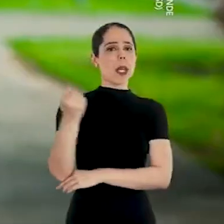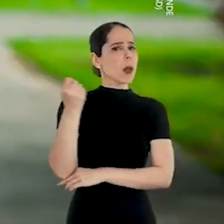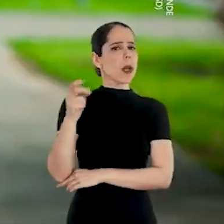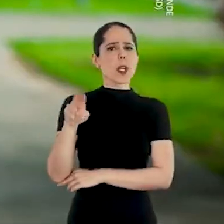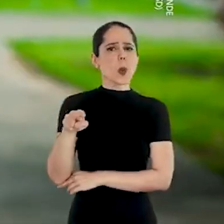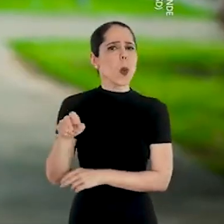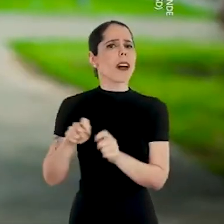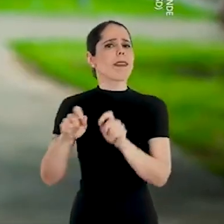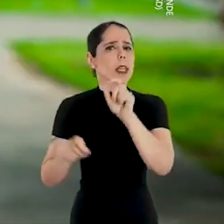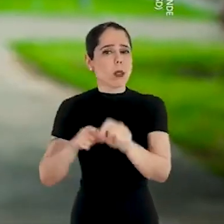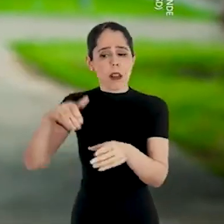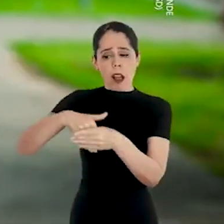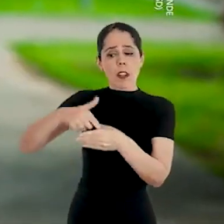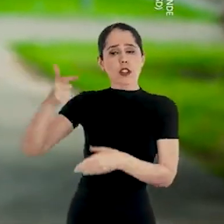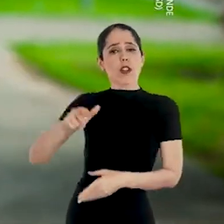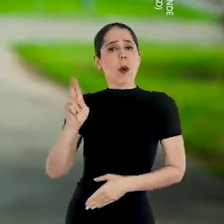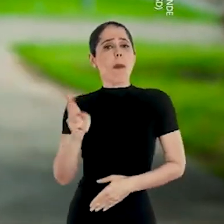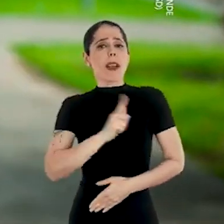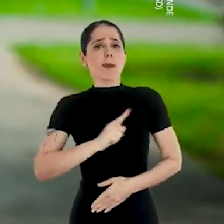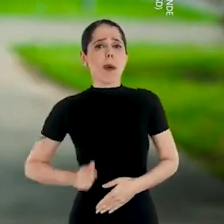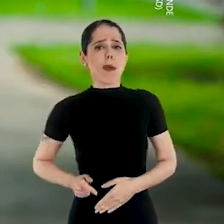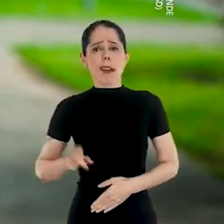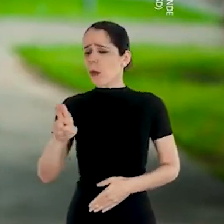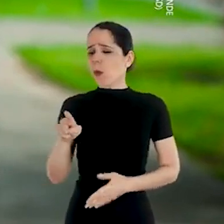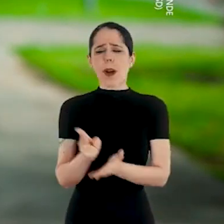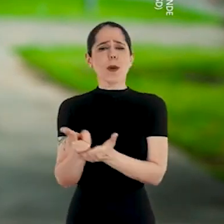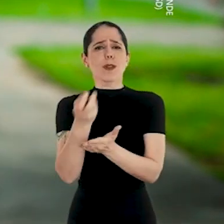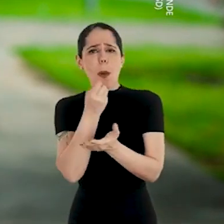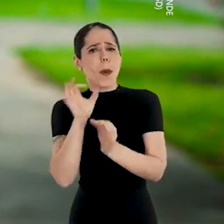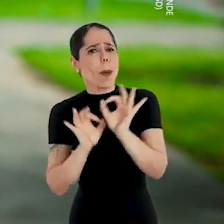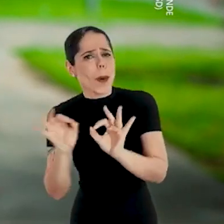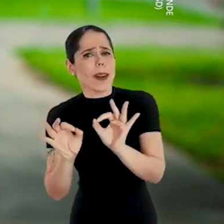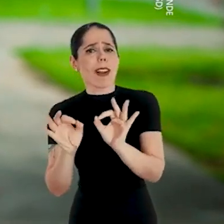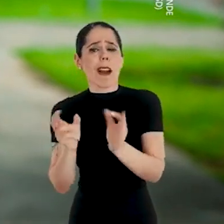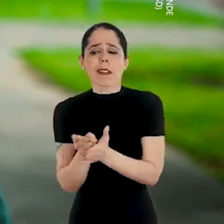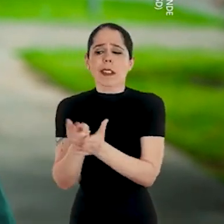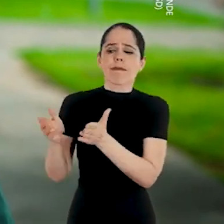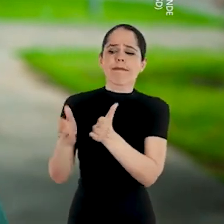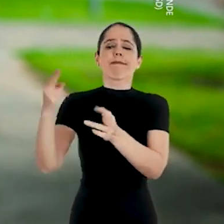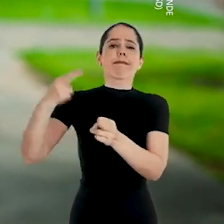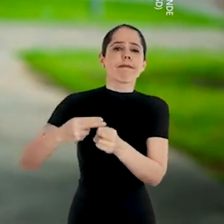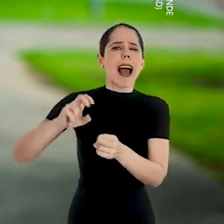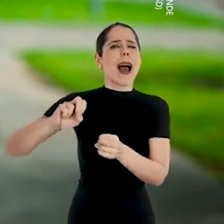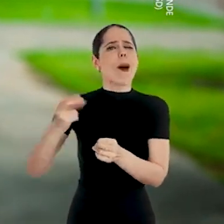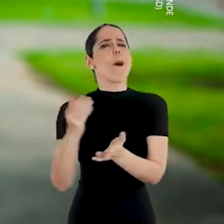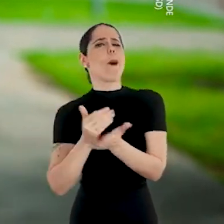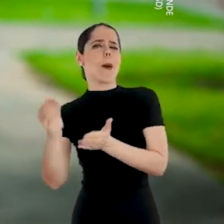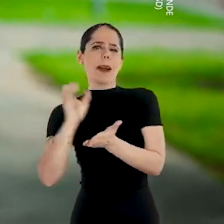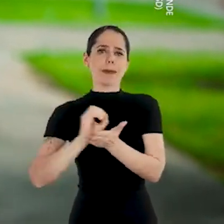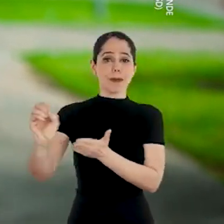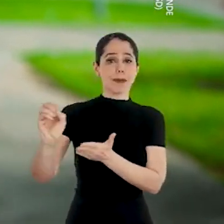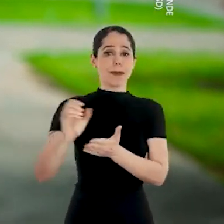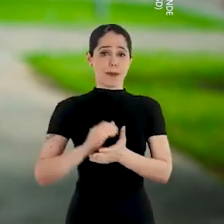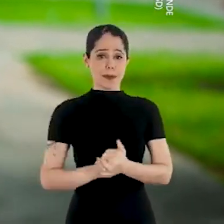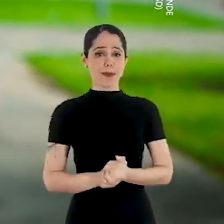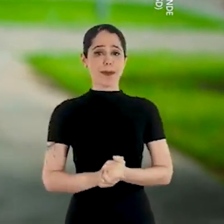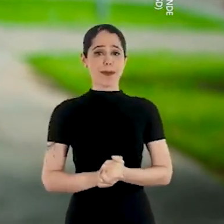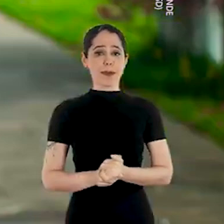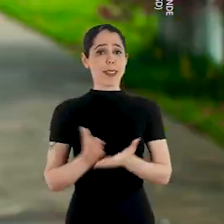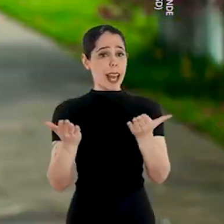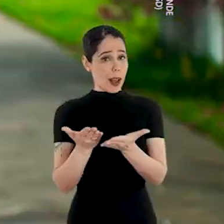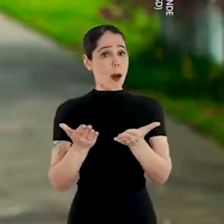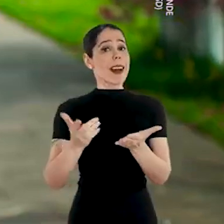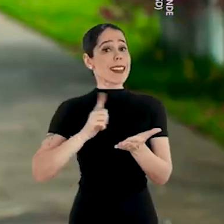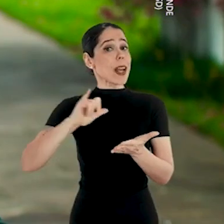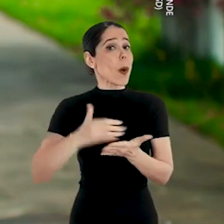O Rio Grande nunca reelegeu um governador. Nunca deu continuidade aos bons projetos. Sempre parou no meio do caminho ou recomeçou tudo do